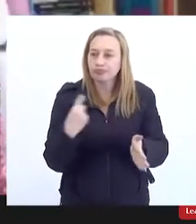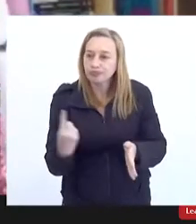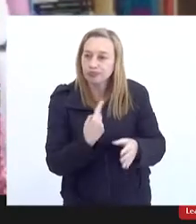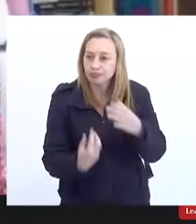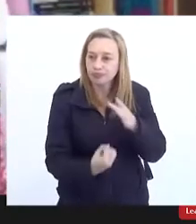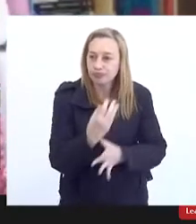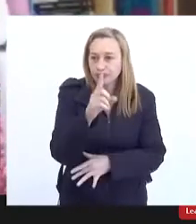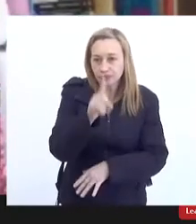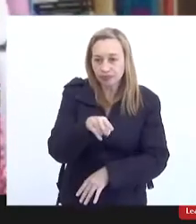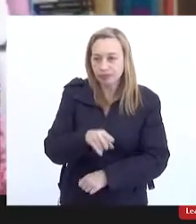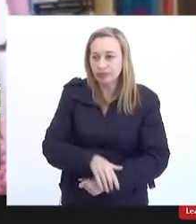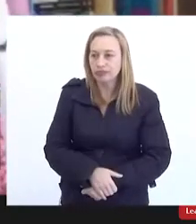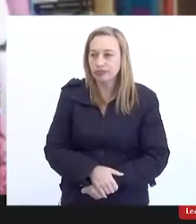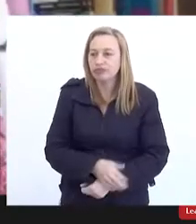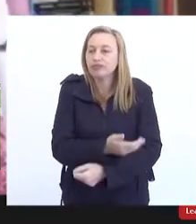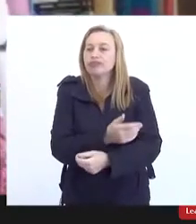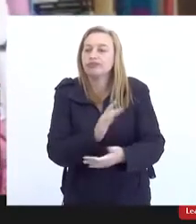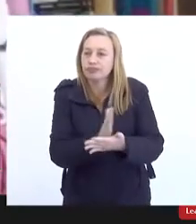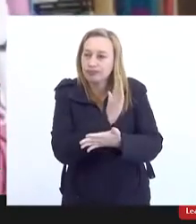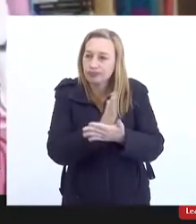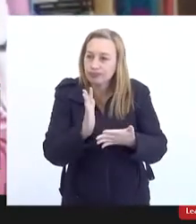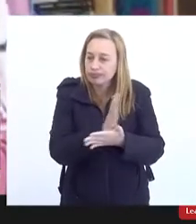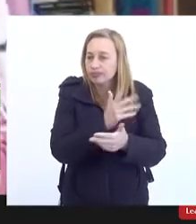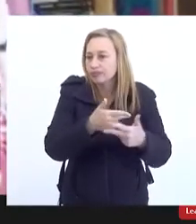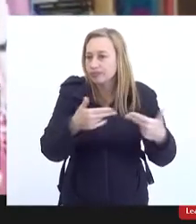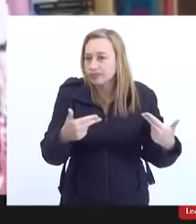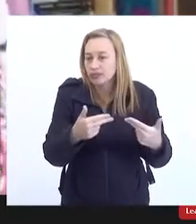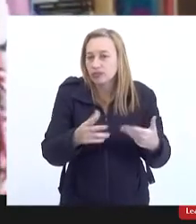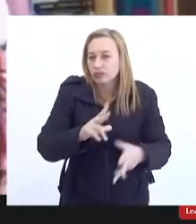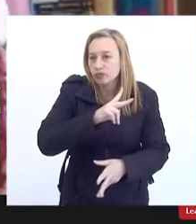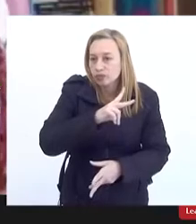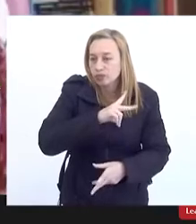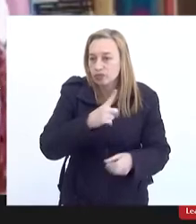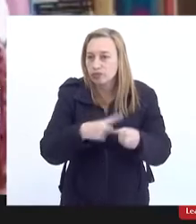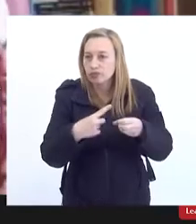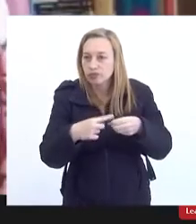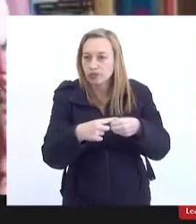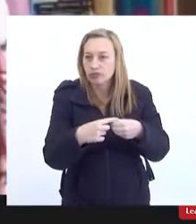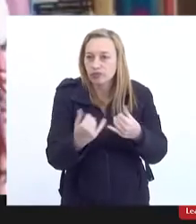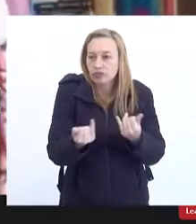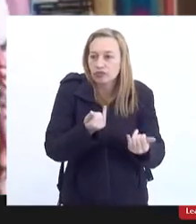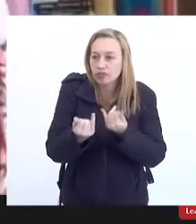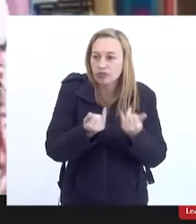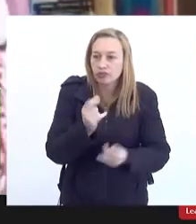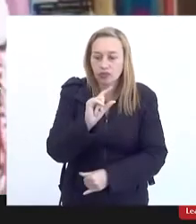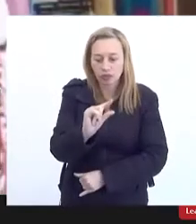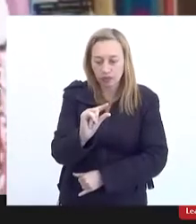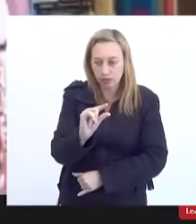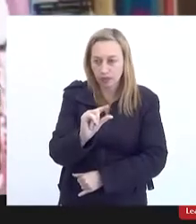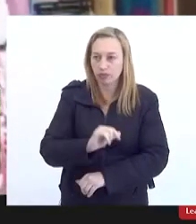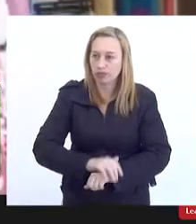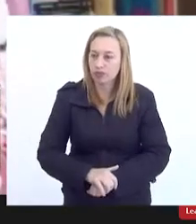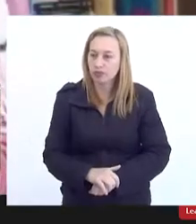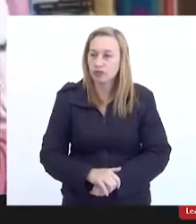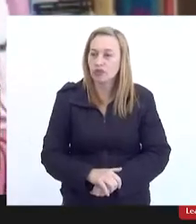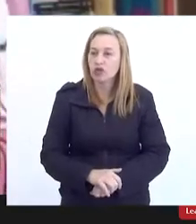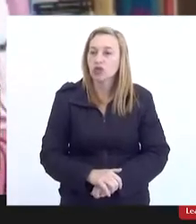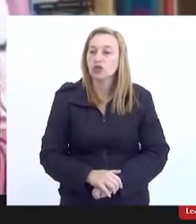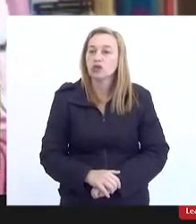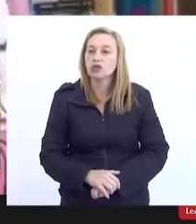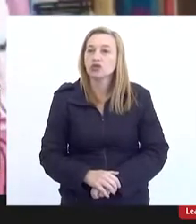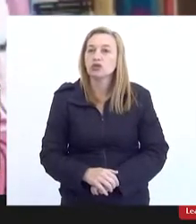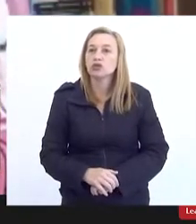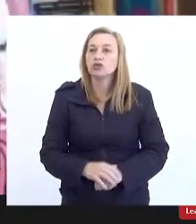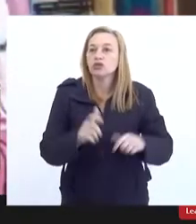é que, muitas vezes, o próprio município carece de informações precisas sobre as redes que